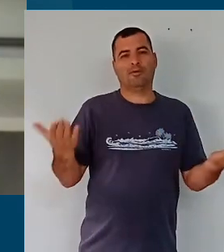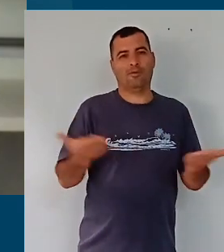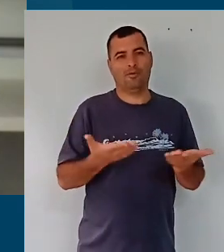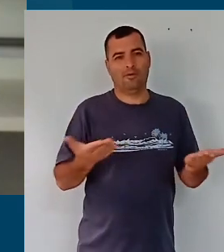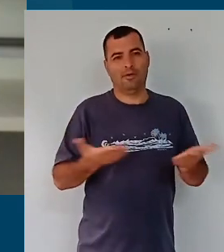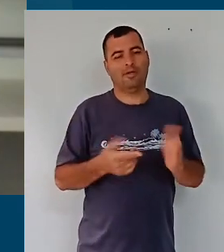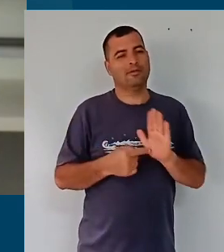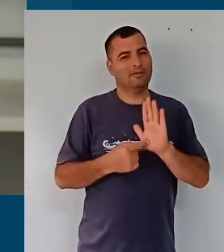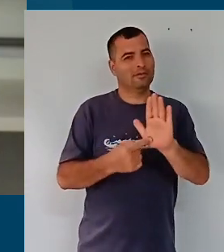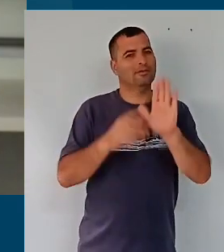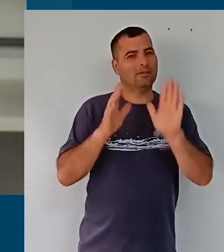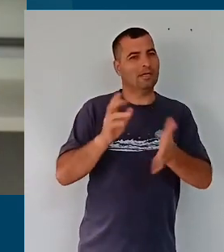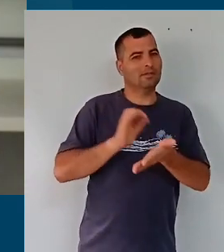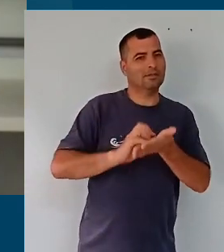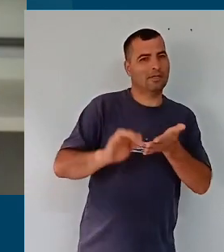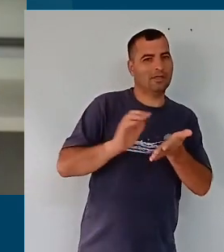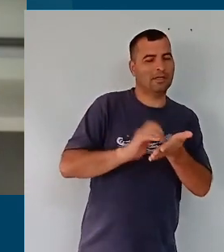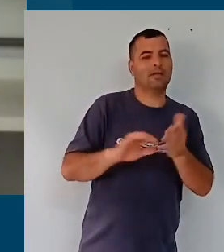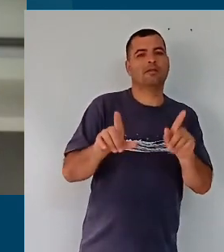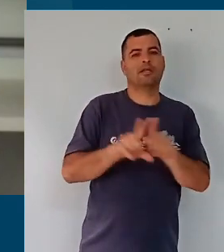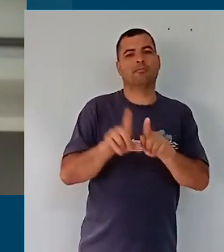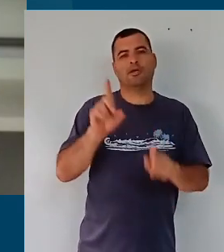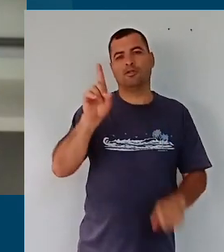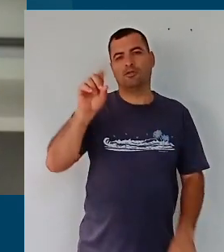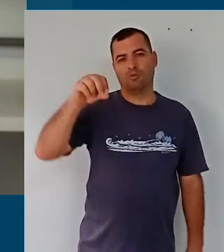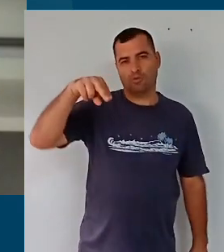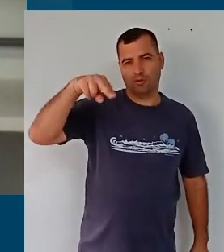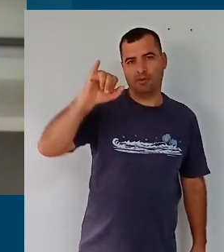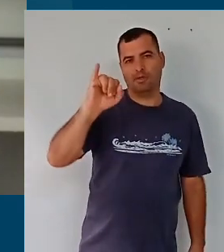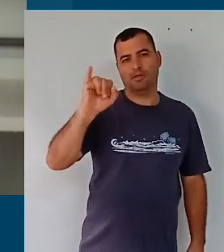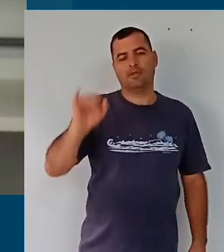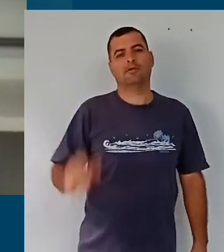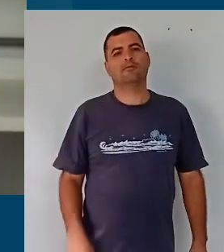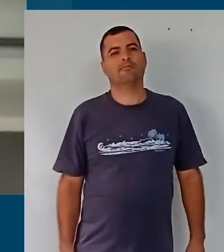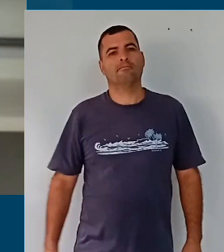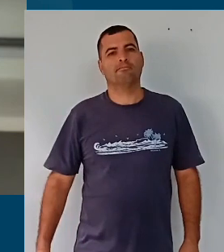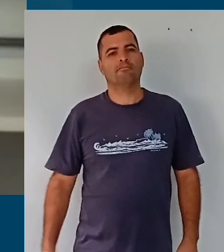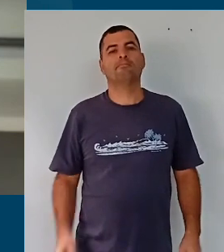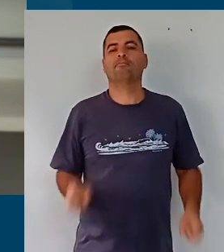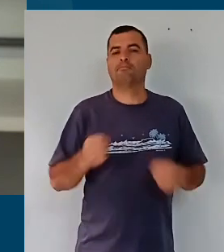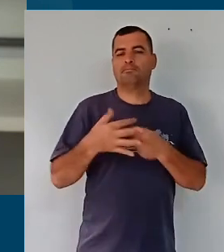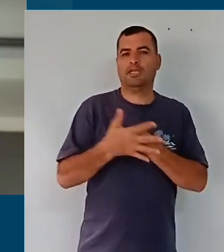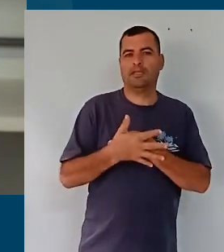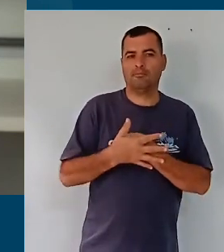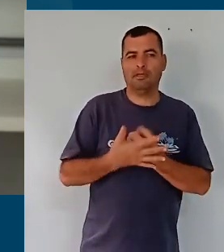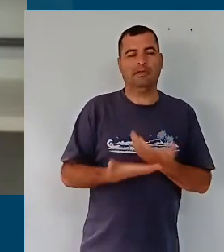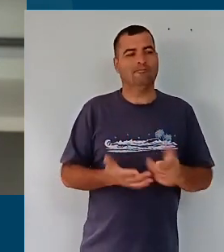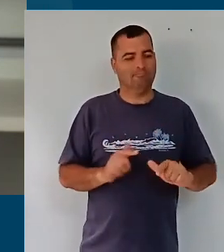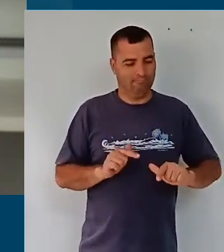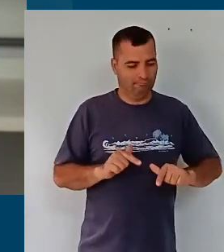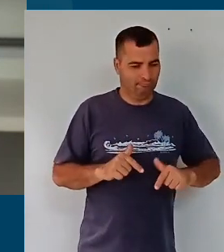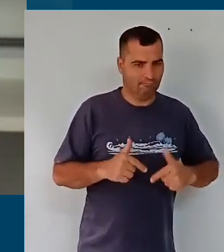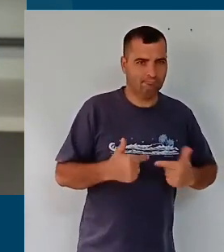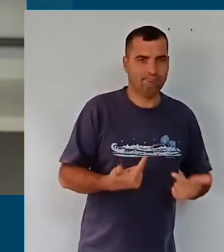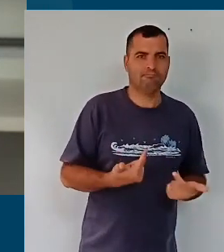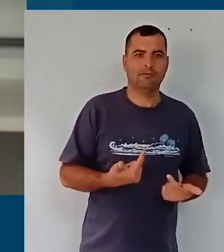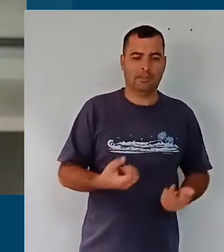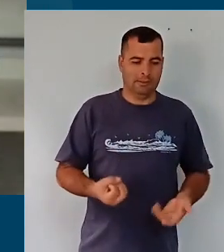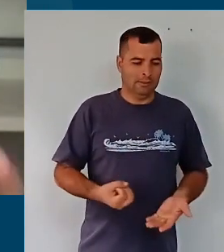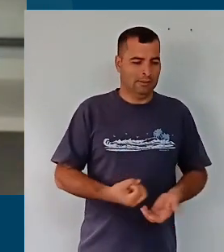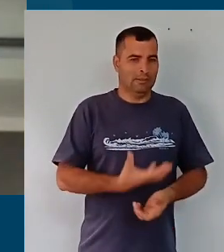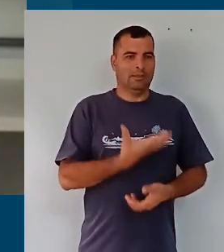é essa que foi descrita pelo secretário Fernando e pelo Donizete, no meio de uma pandemia, essa tarefa de,